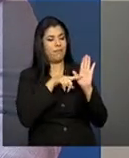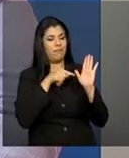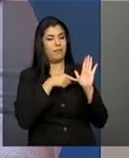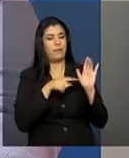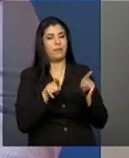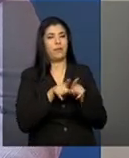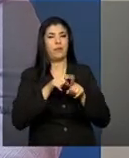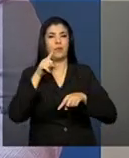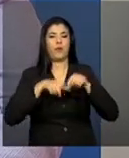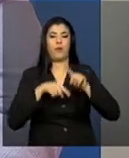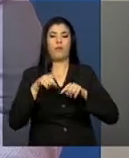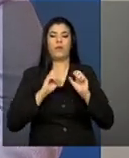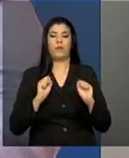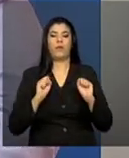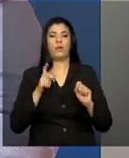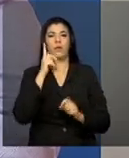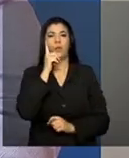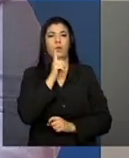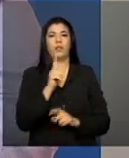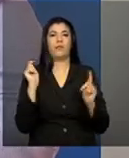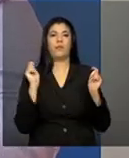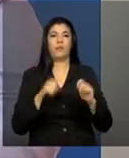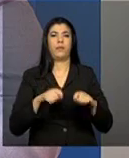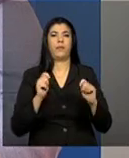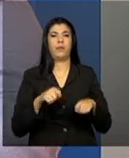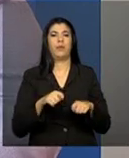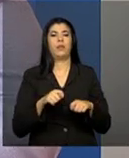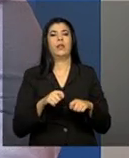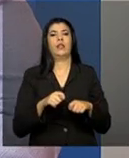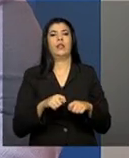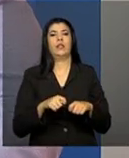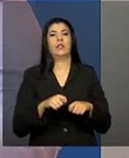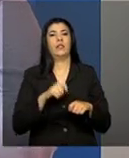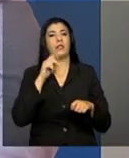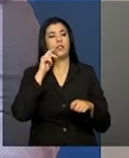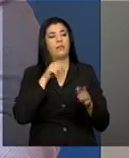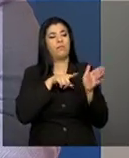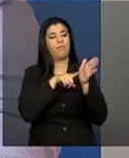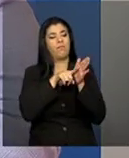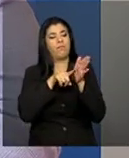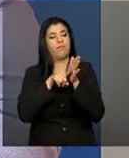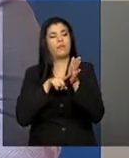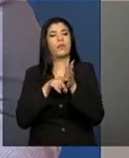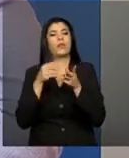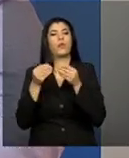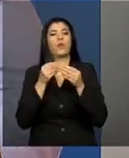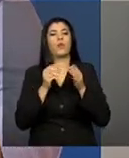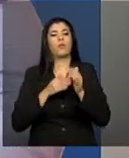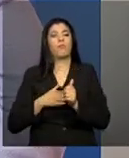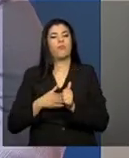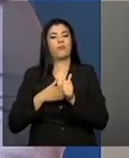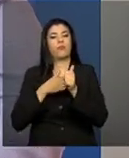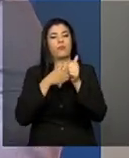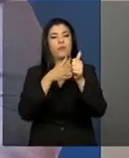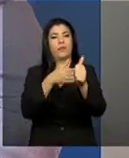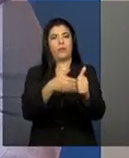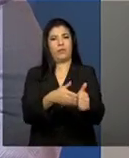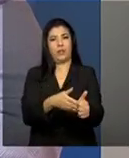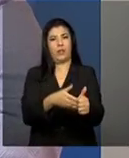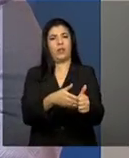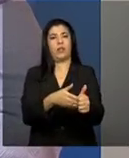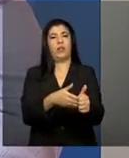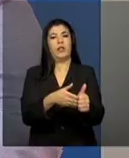política, a gente ter a possibilidade de verificar os encaminhamentos, né, ou seja, as